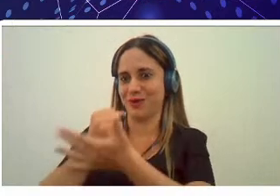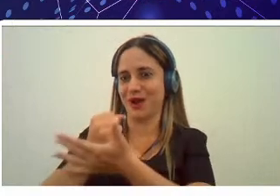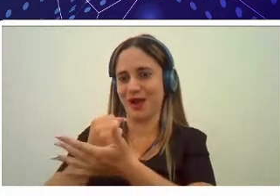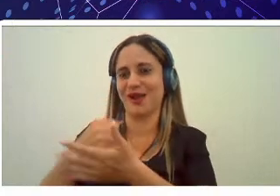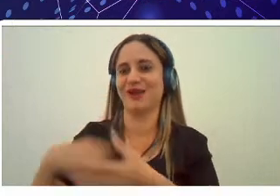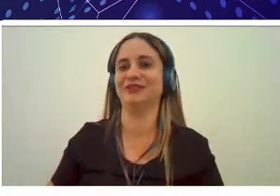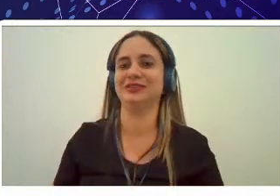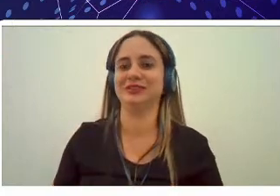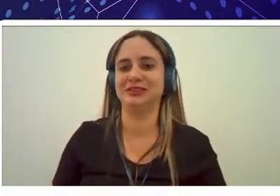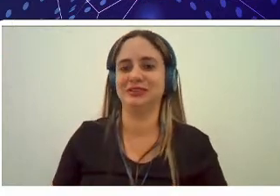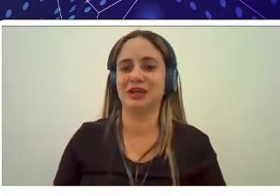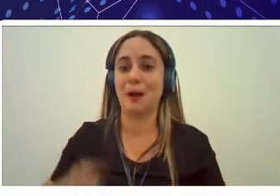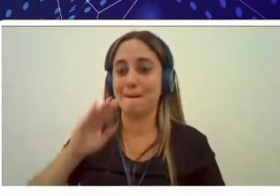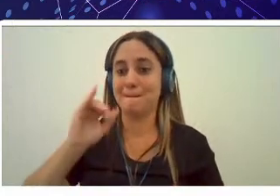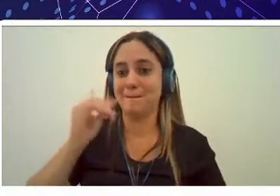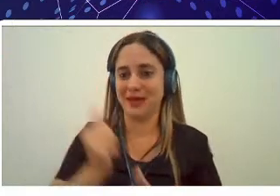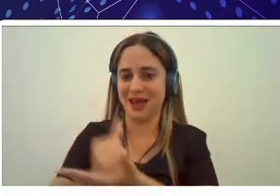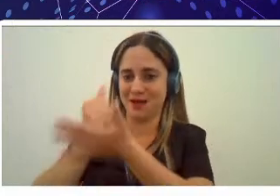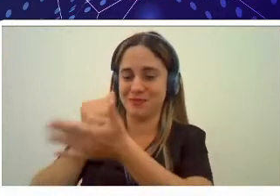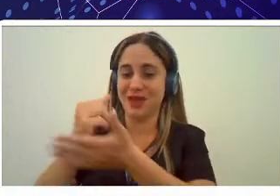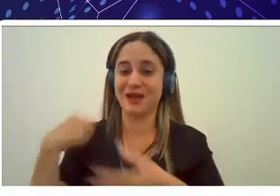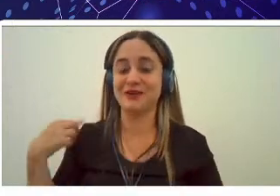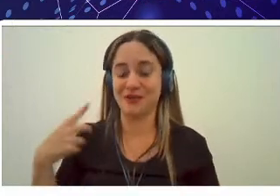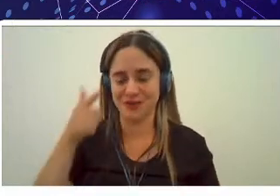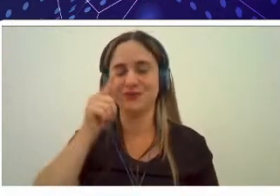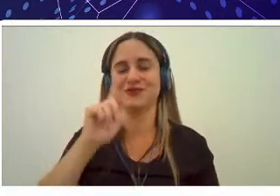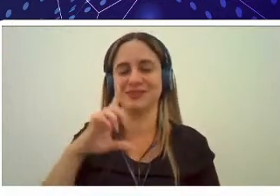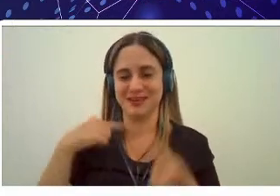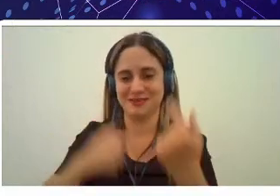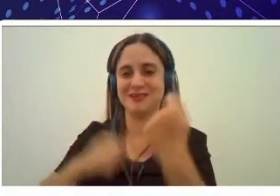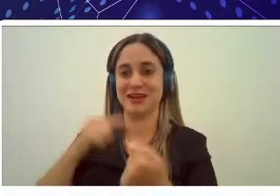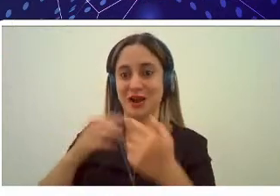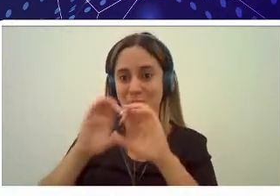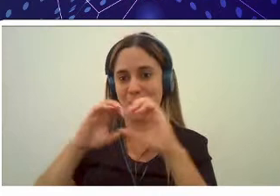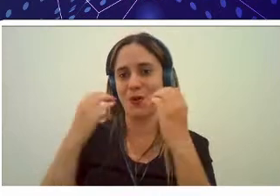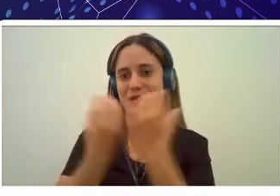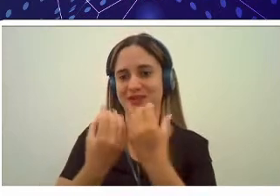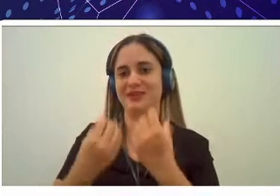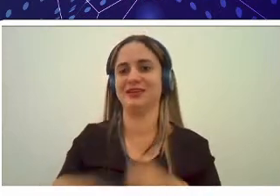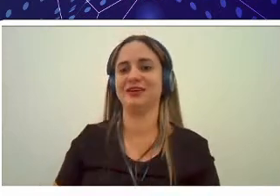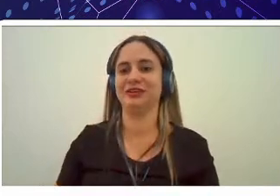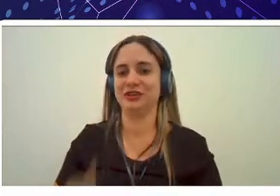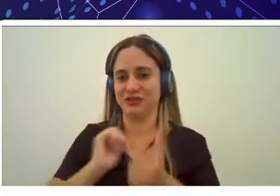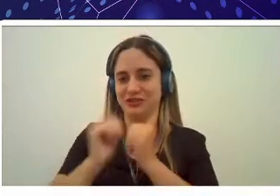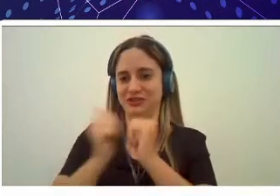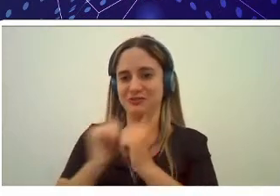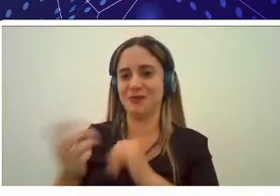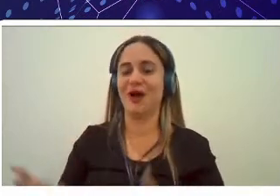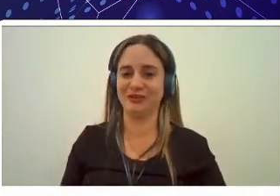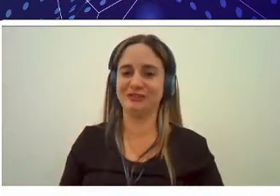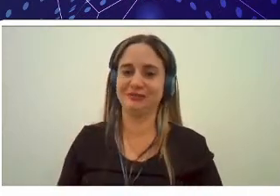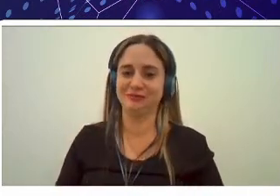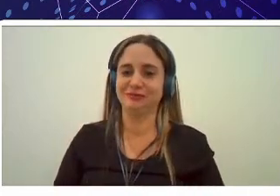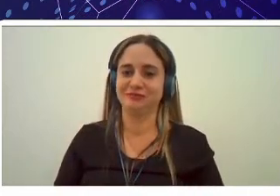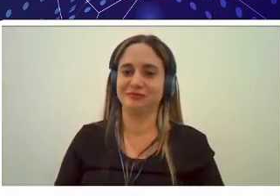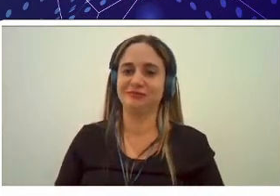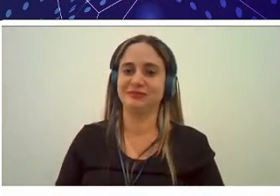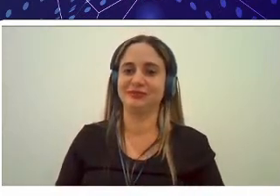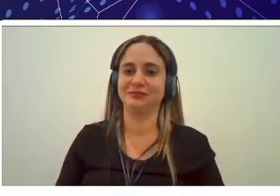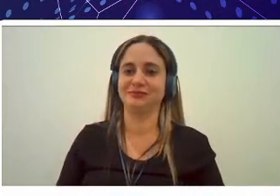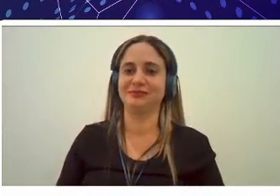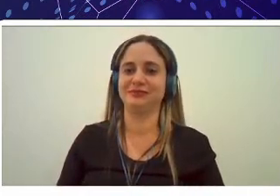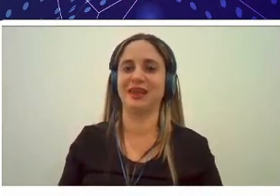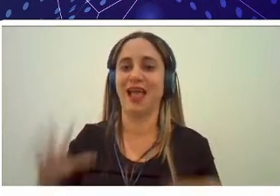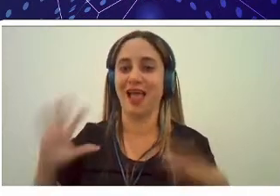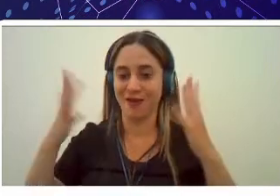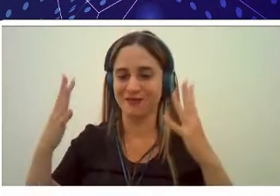convite vou passar esse desafio tenho certeza que a gente vai marcar sim lá pela coordenação de esporte e lazer onde eu atuo eventos dessa natureza